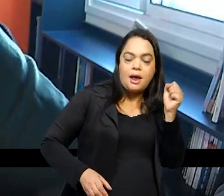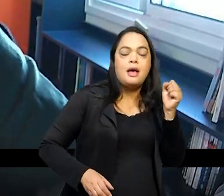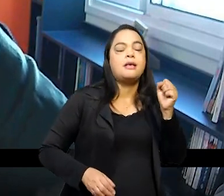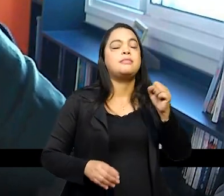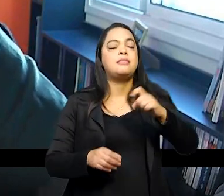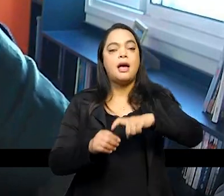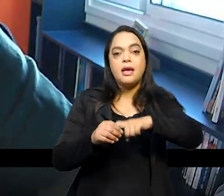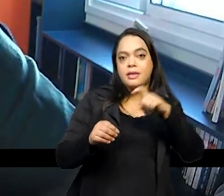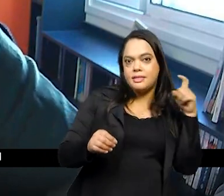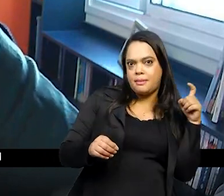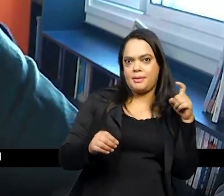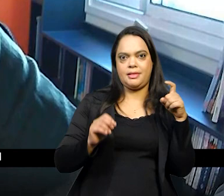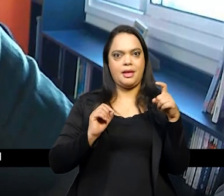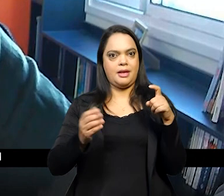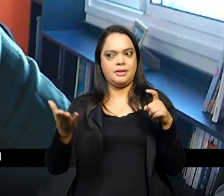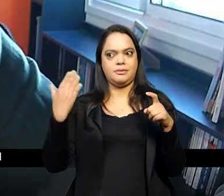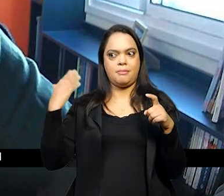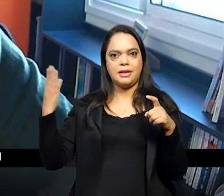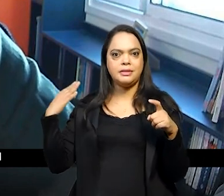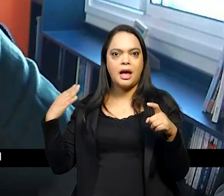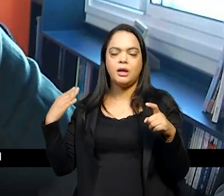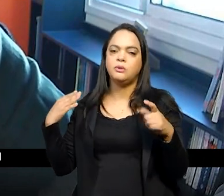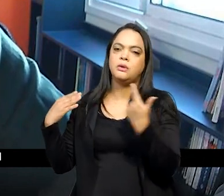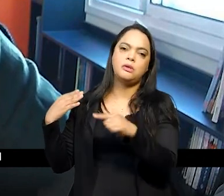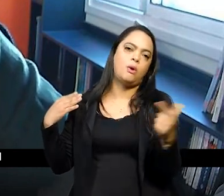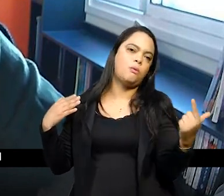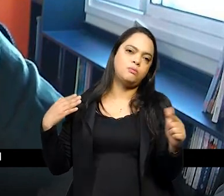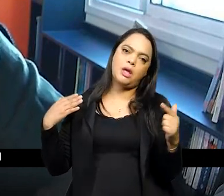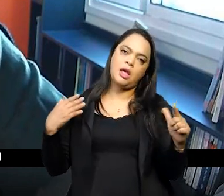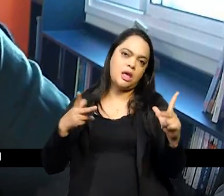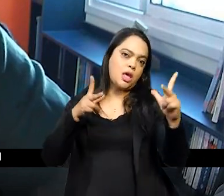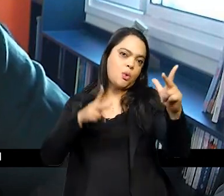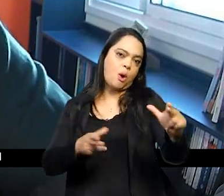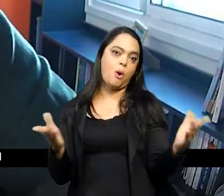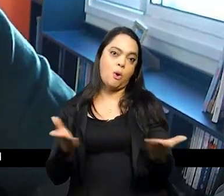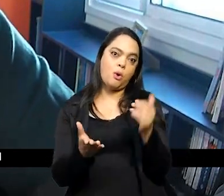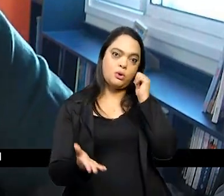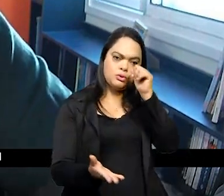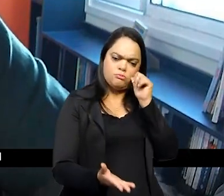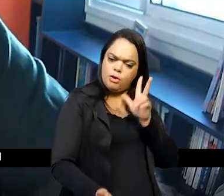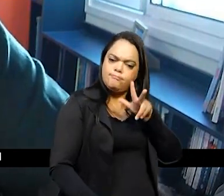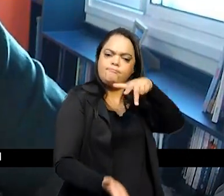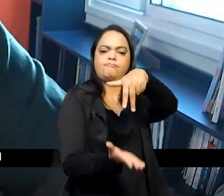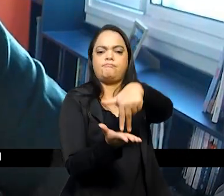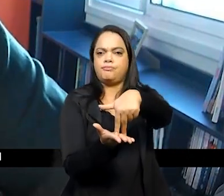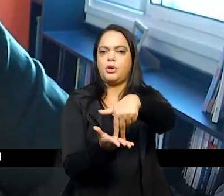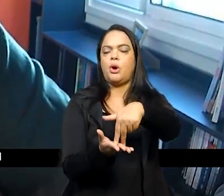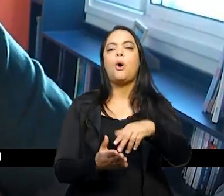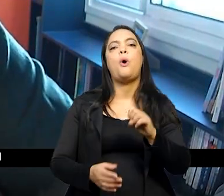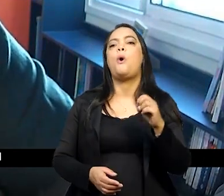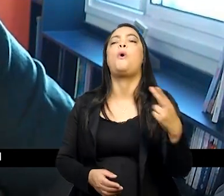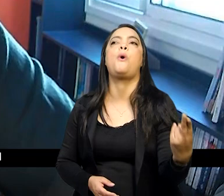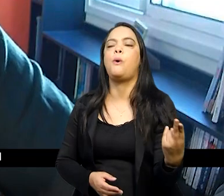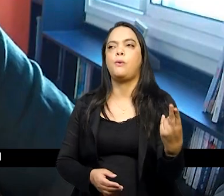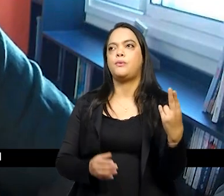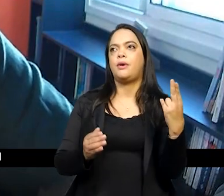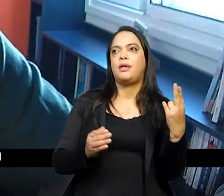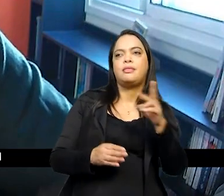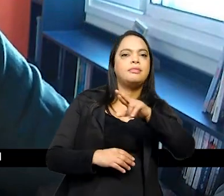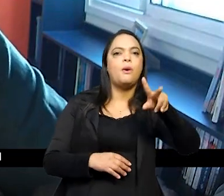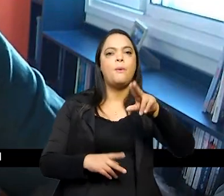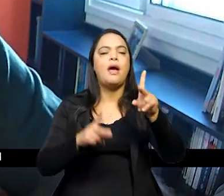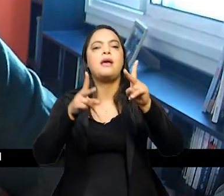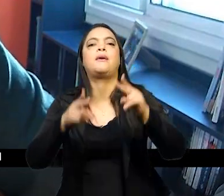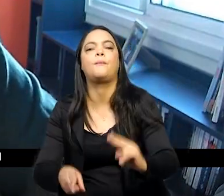anos depois da independência né ou o lugar que nós queremos construir né para as